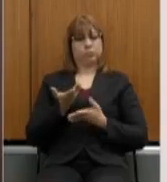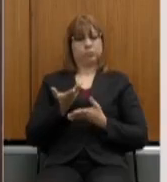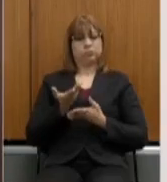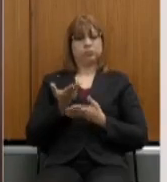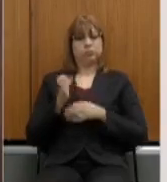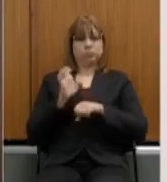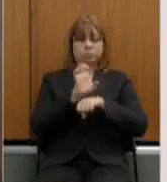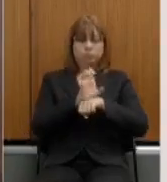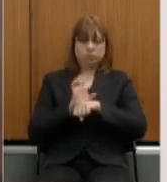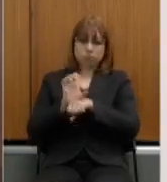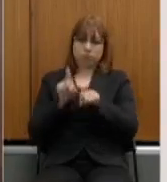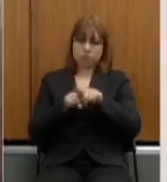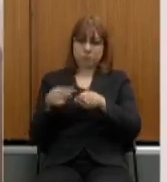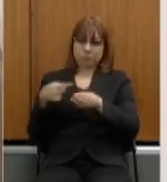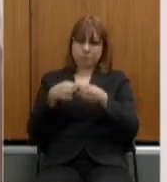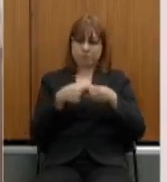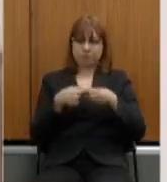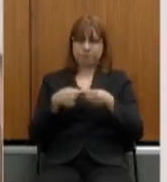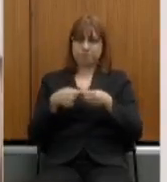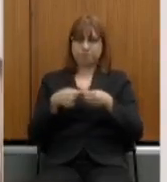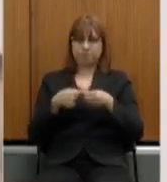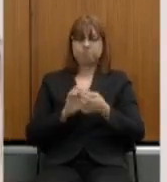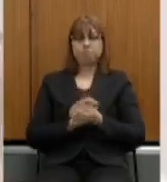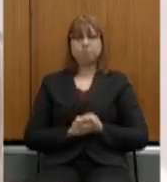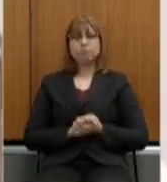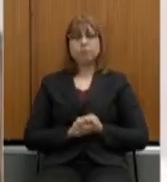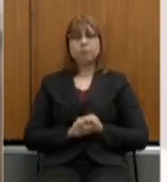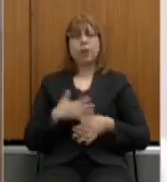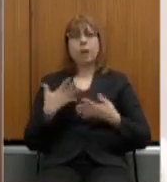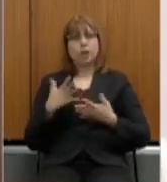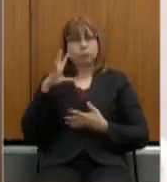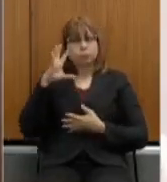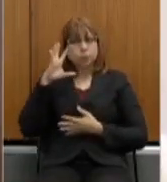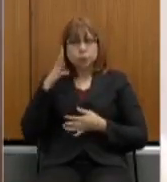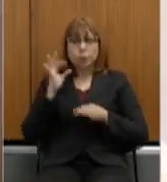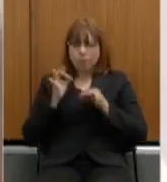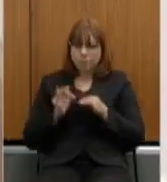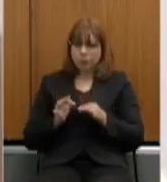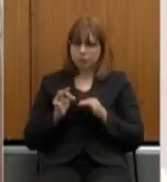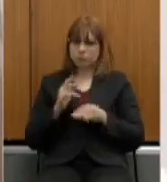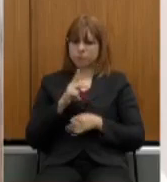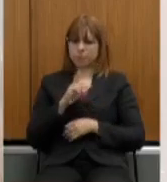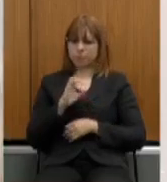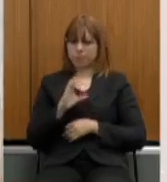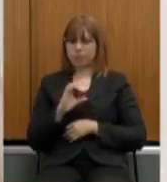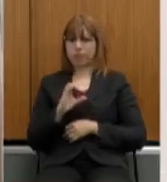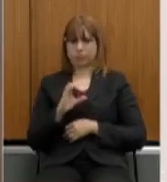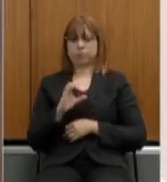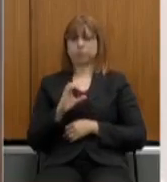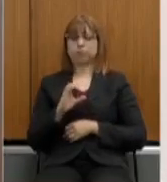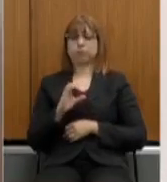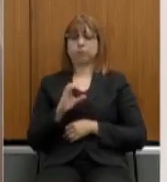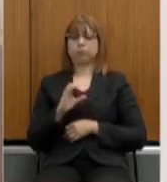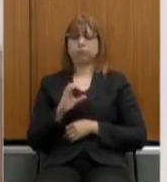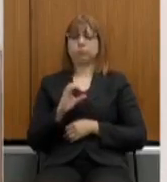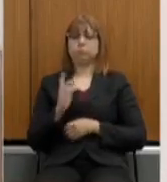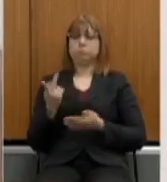Quando foi decidido que a PEC passaria com maior